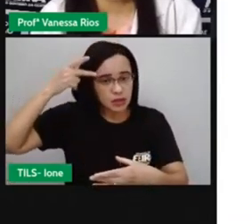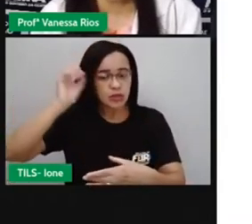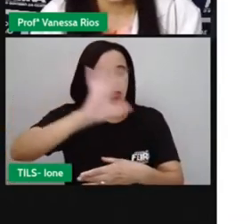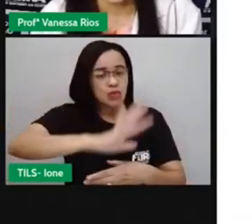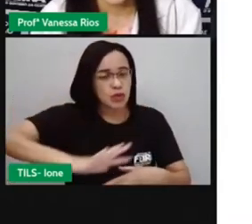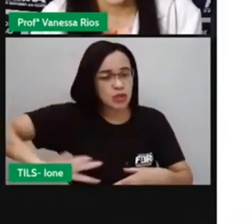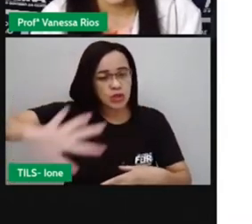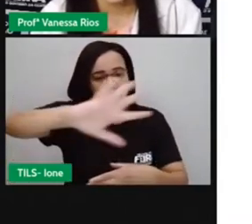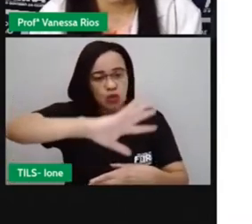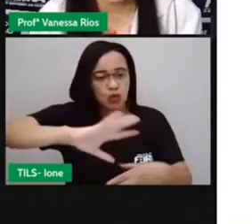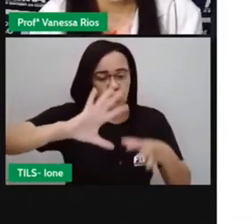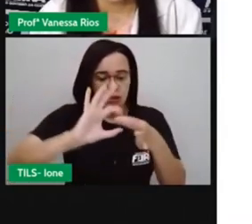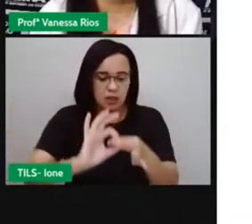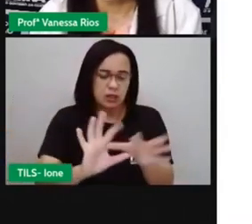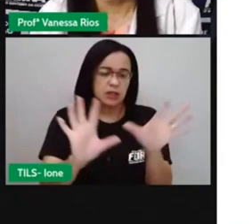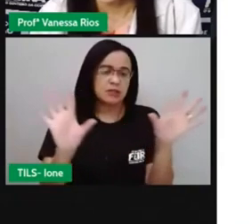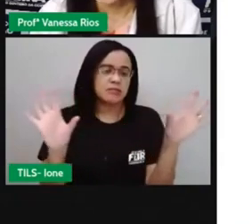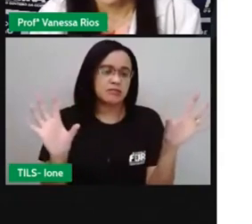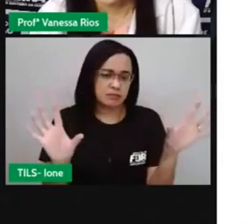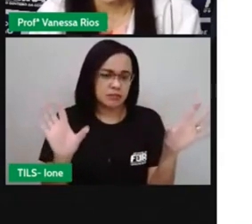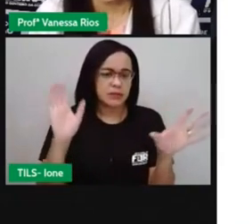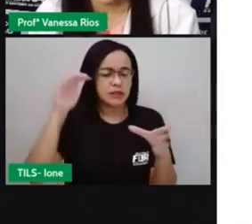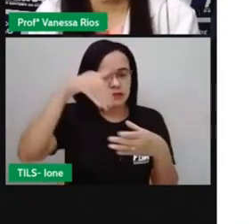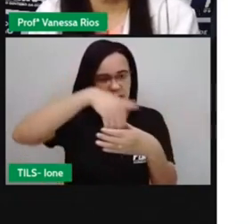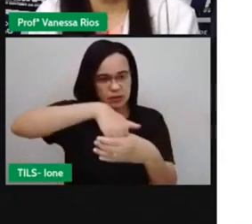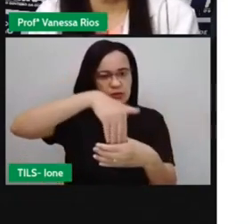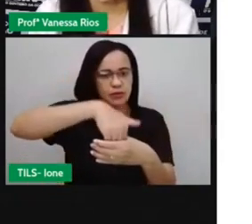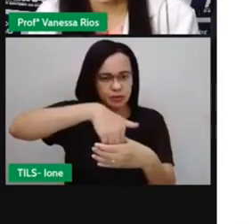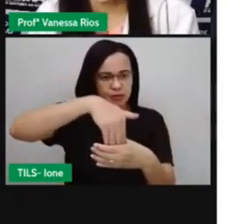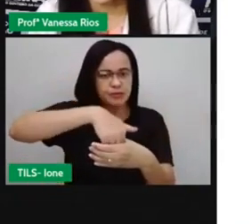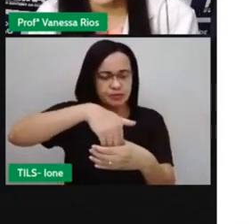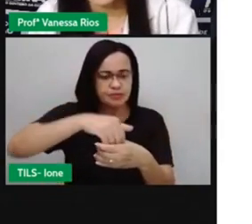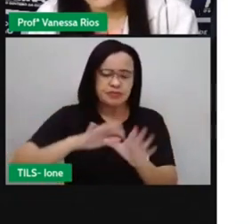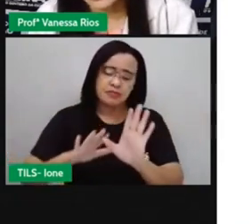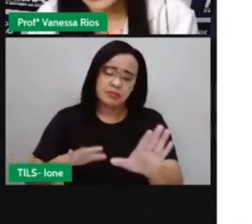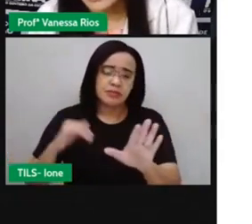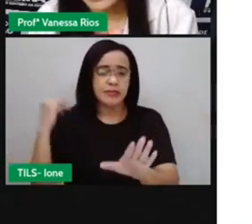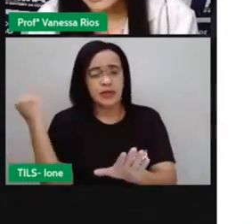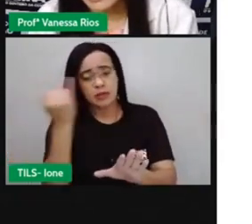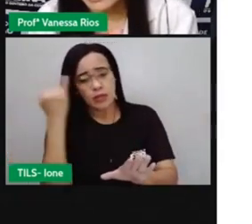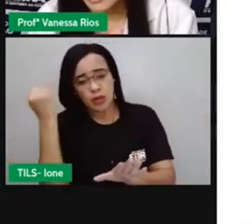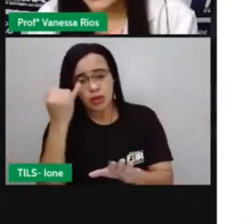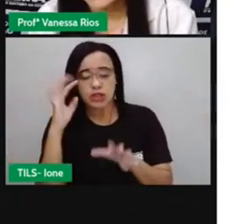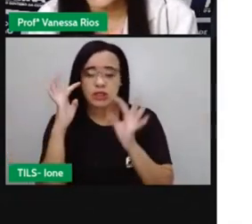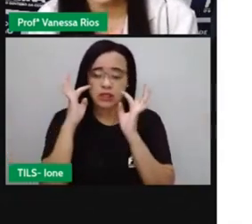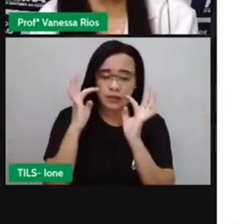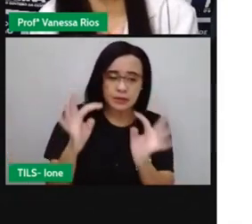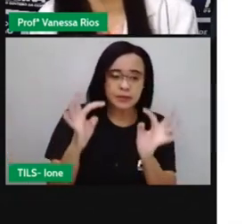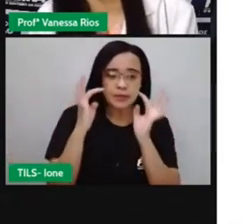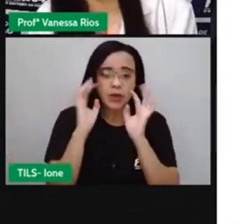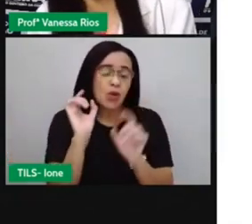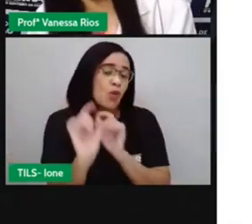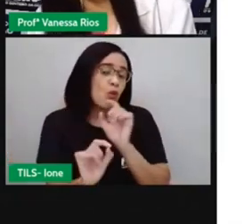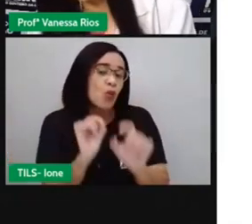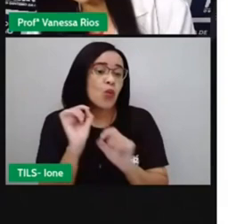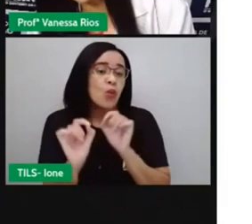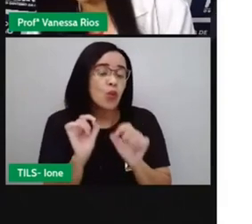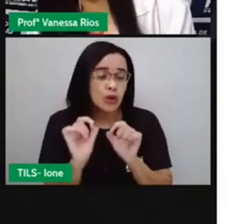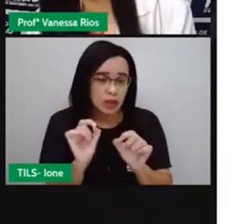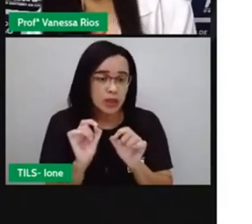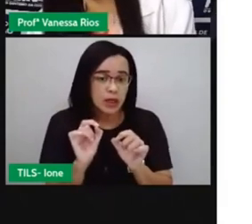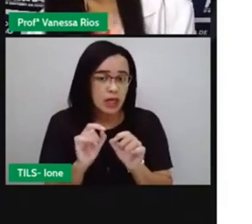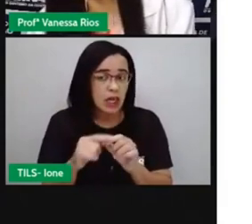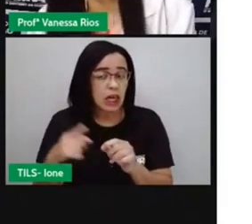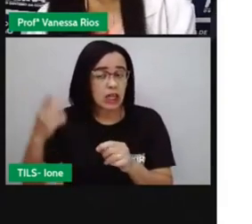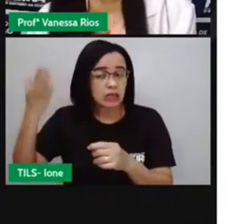eleitores. Agora é importante observar que de lá de 889, né, até chegar nos